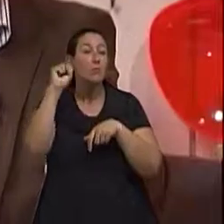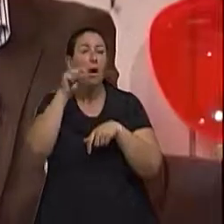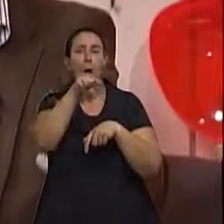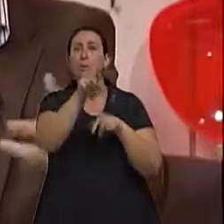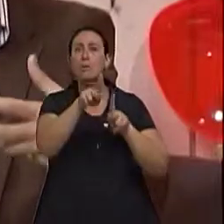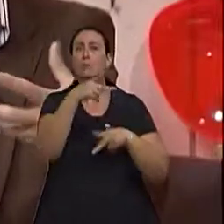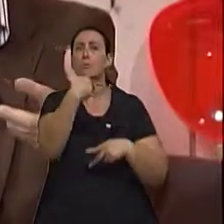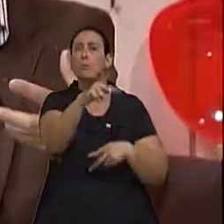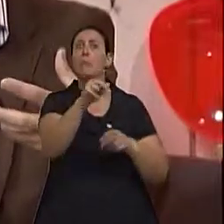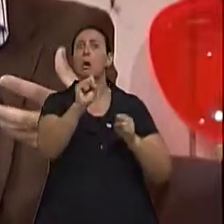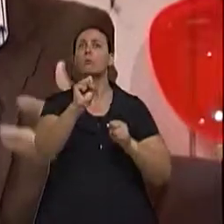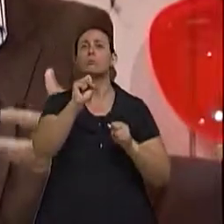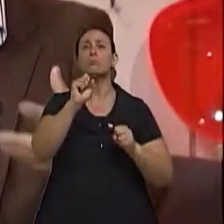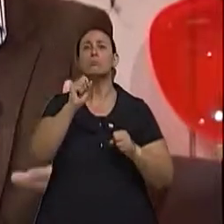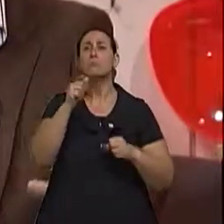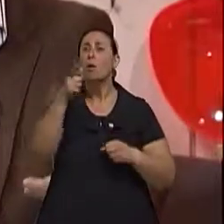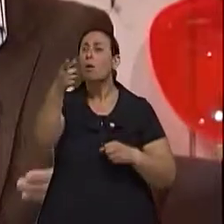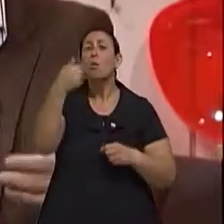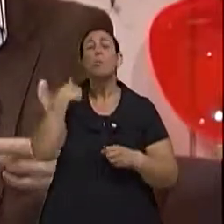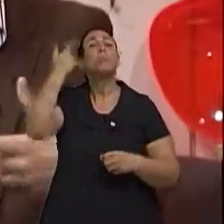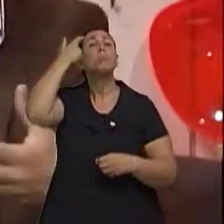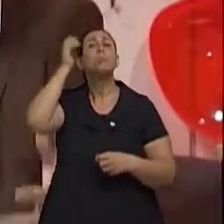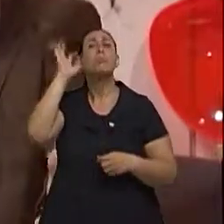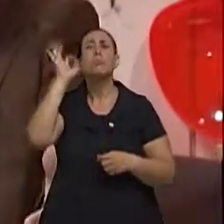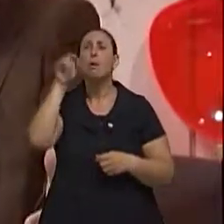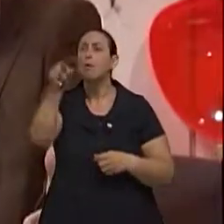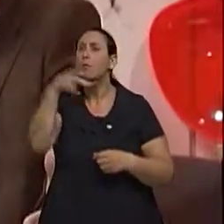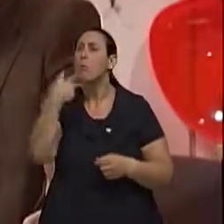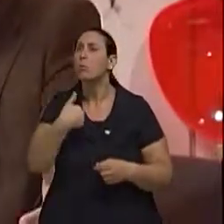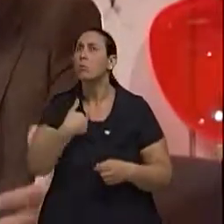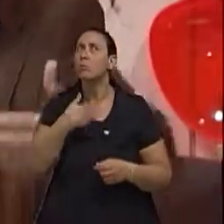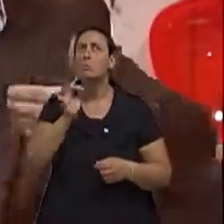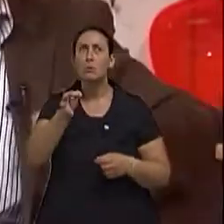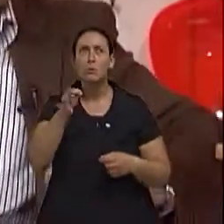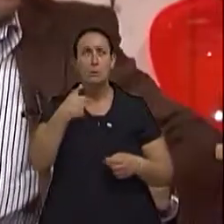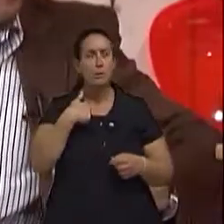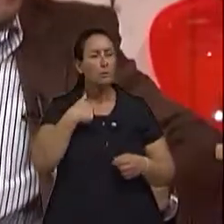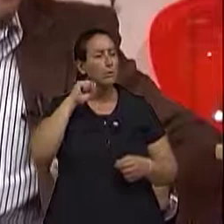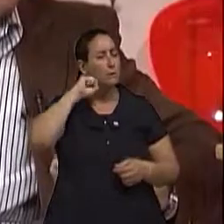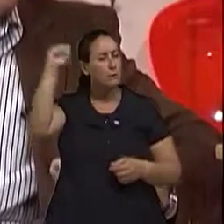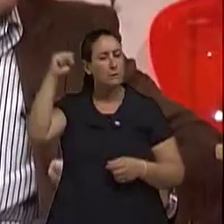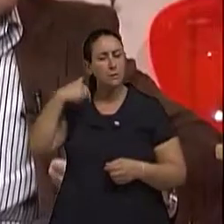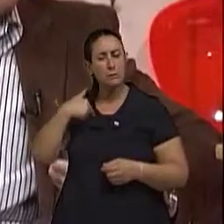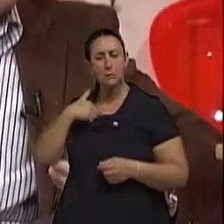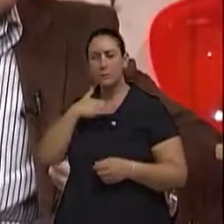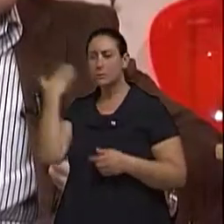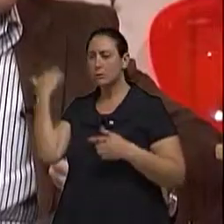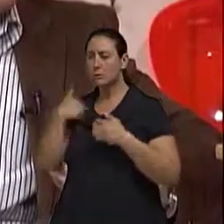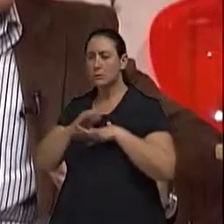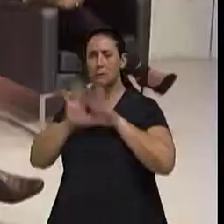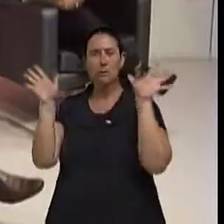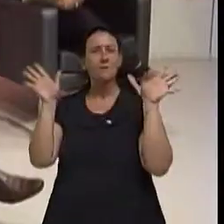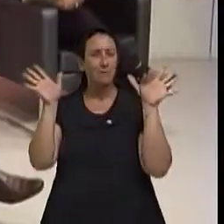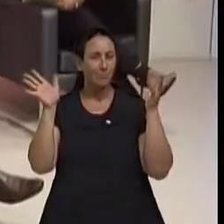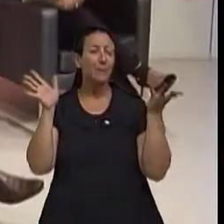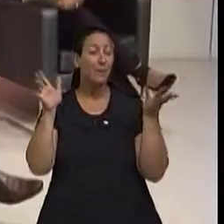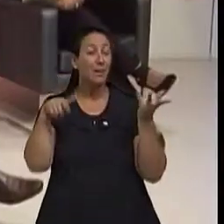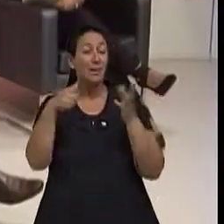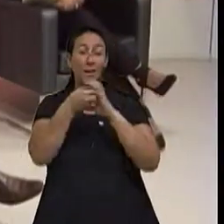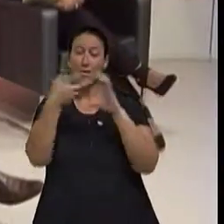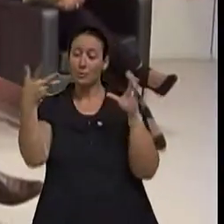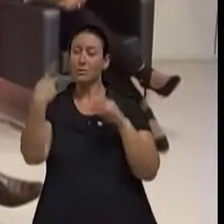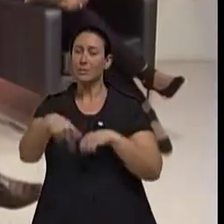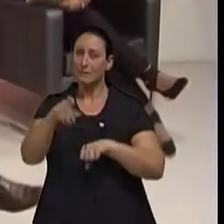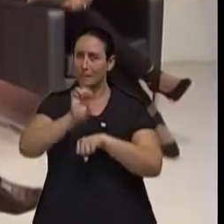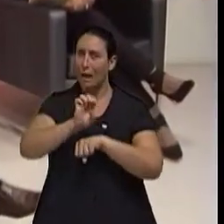isso, né? Então, as pessoas têm muita dificuldade de falar abertamente sobre o tema. Exato. É um tabu. E é uma característica do Estado também. A gente começa a chegar